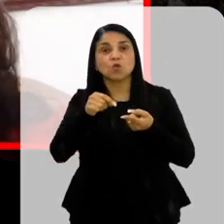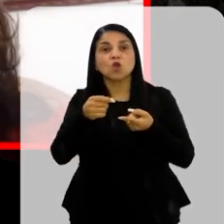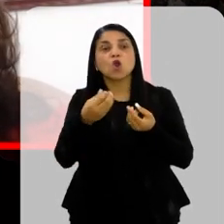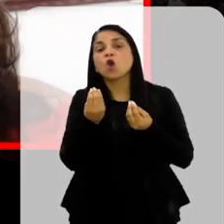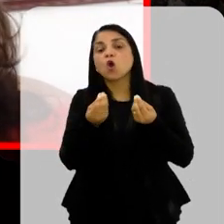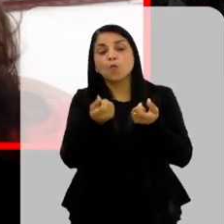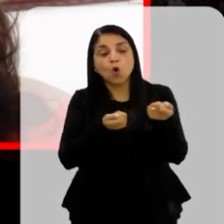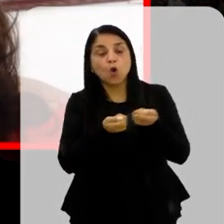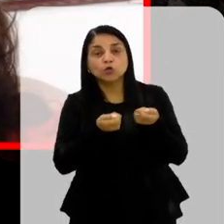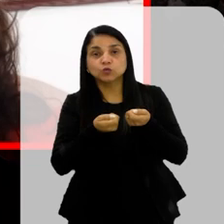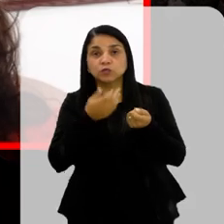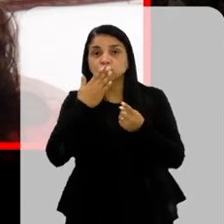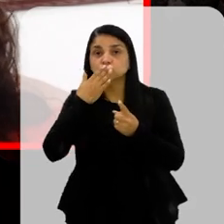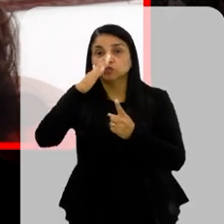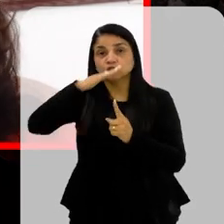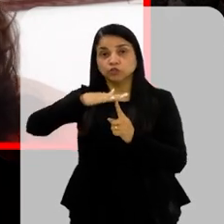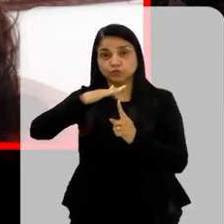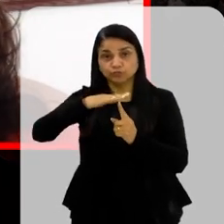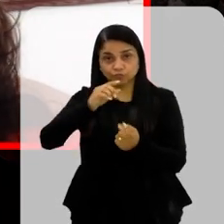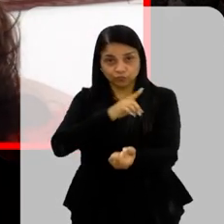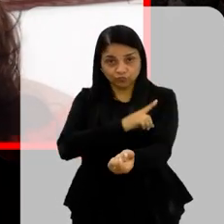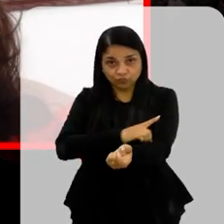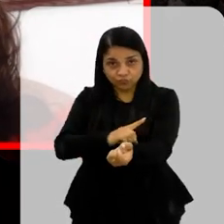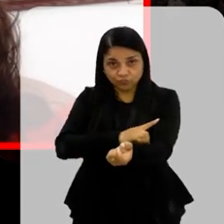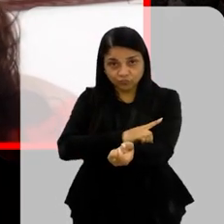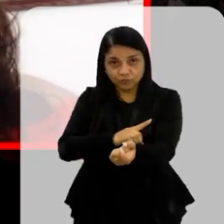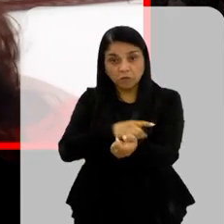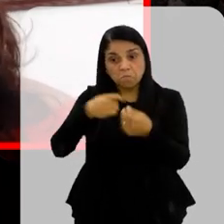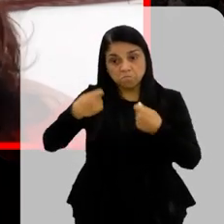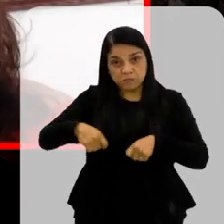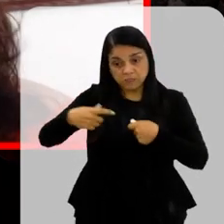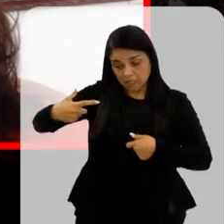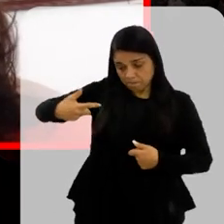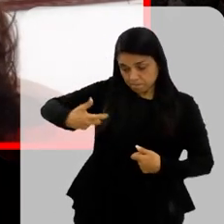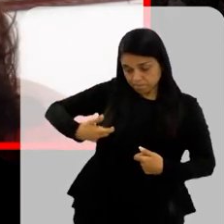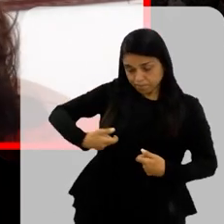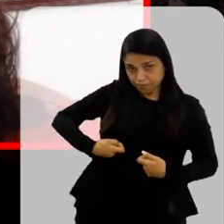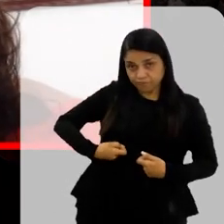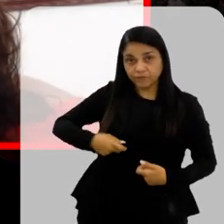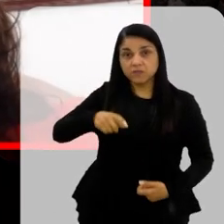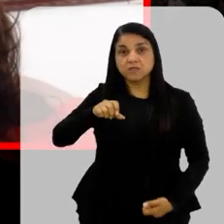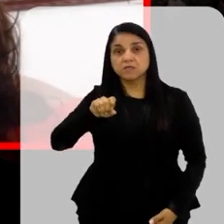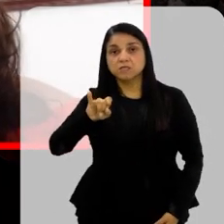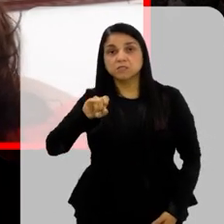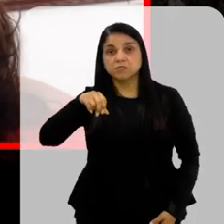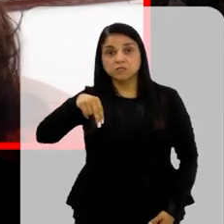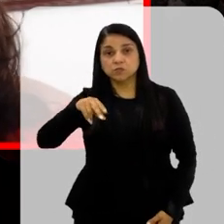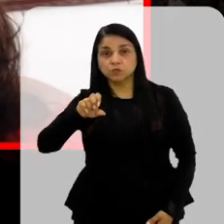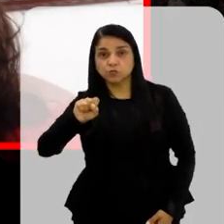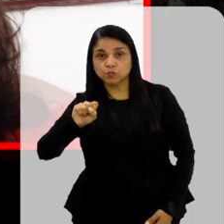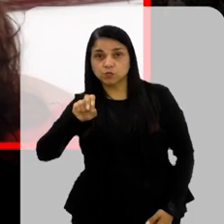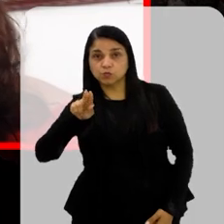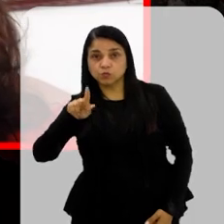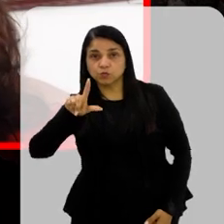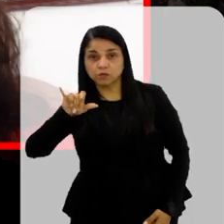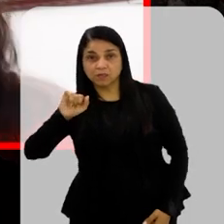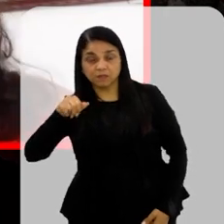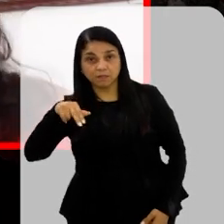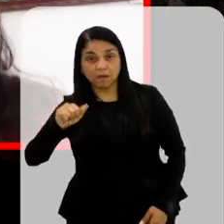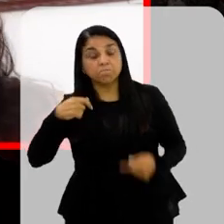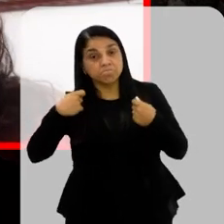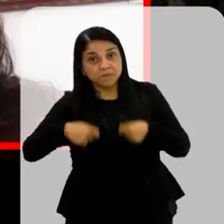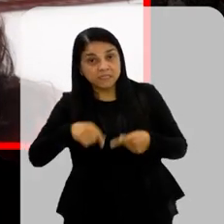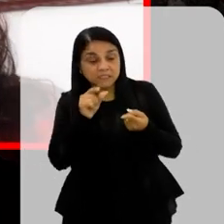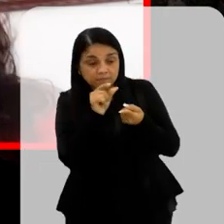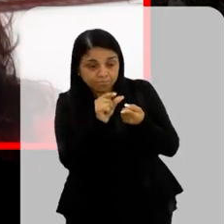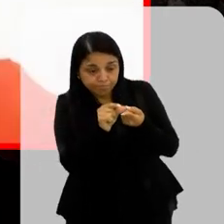diabetes Tipo um Principalmente Porque requer A aplicação da insulina Sem essa disciplina Precisa da